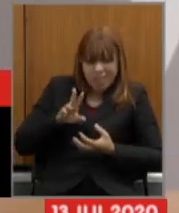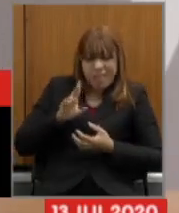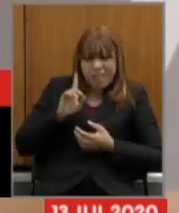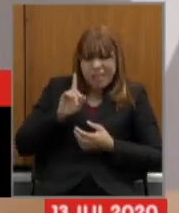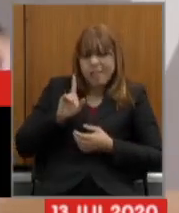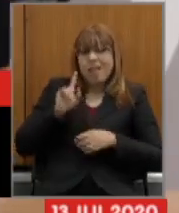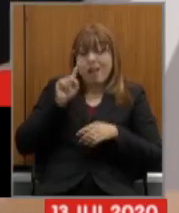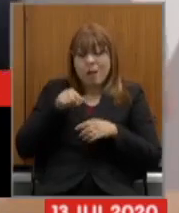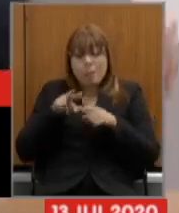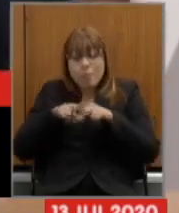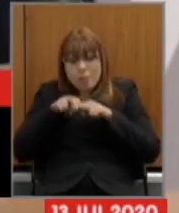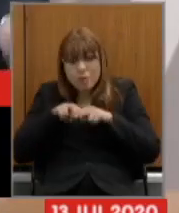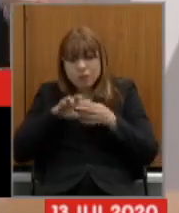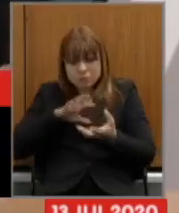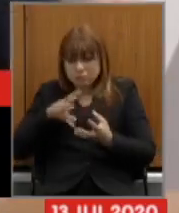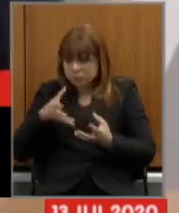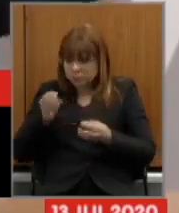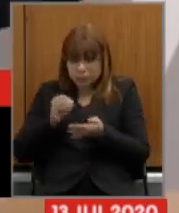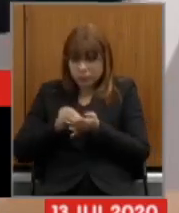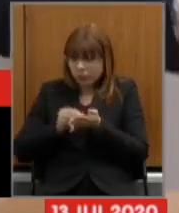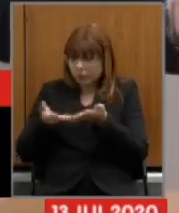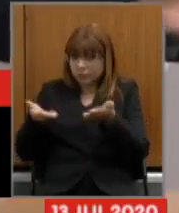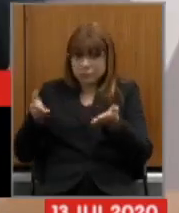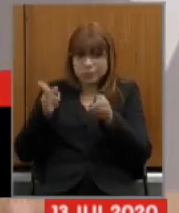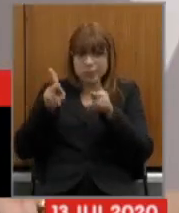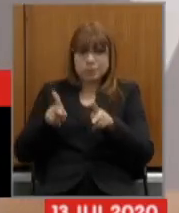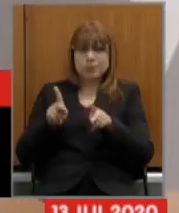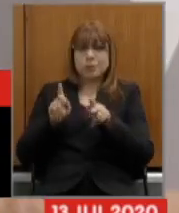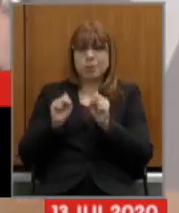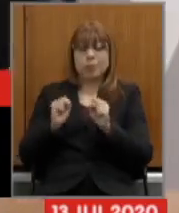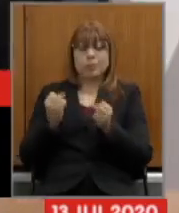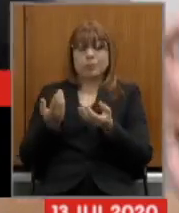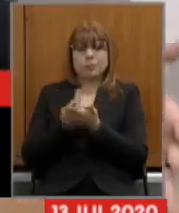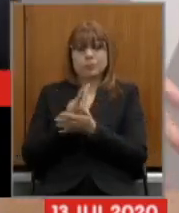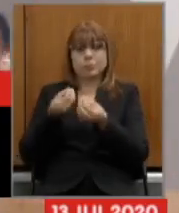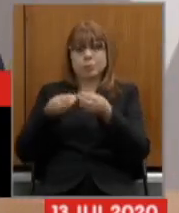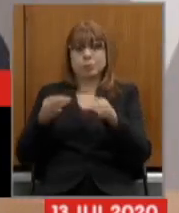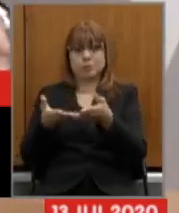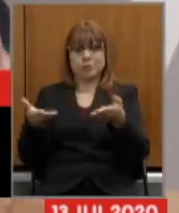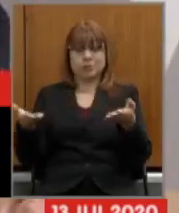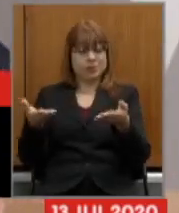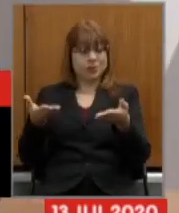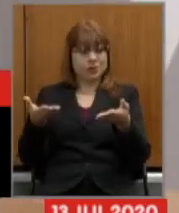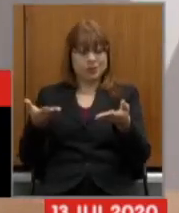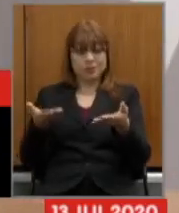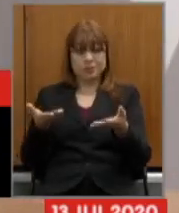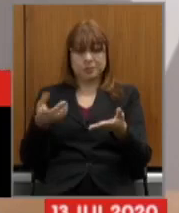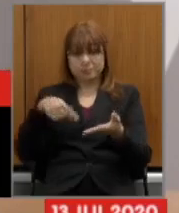participação efetiva daqueles que serão atingidos por ela sem que eles possam